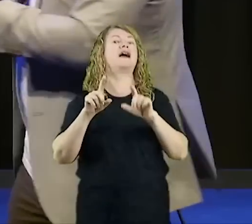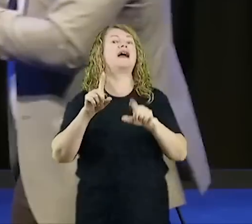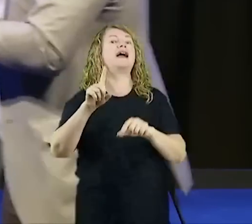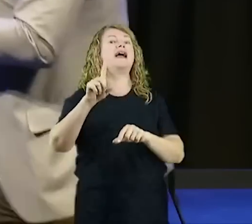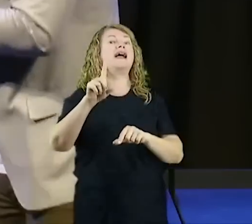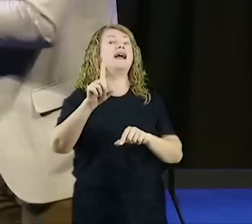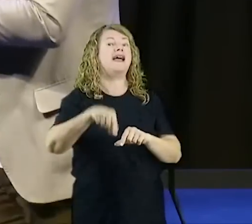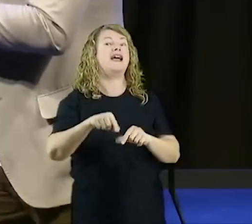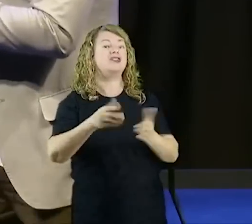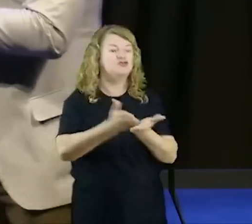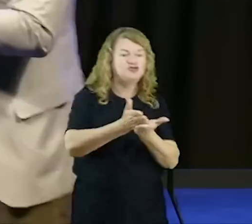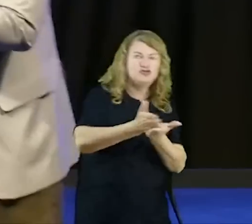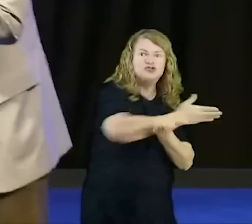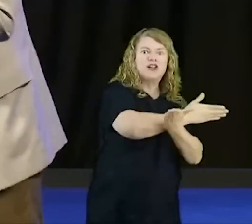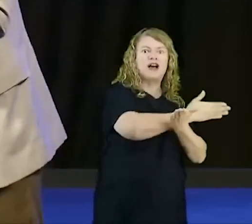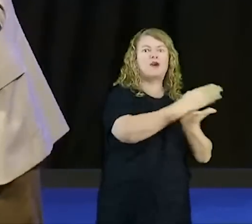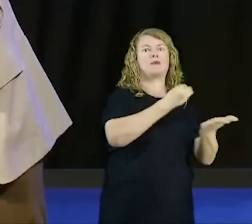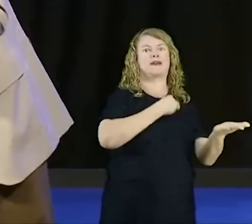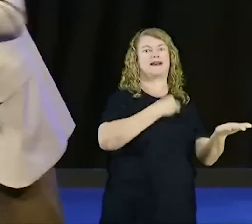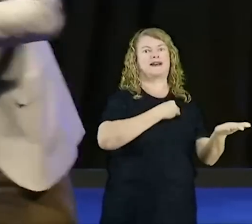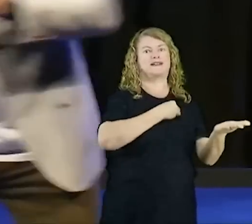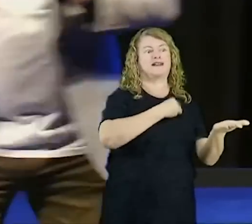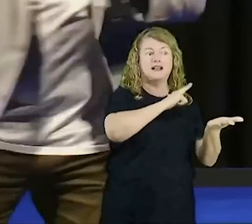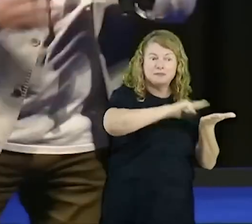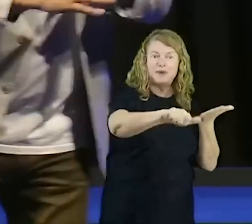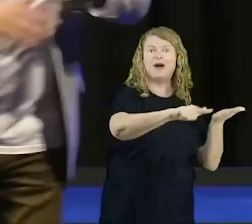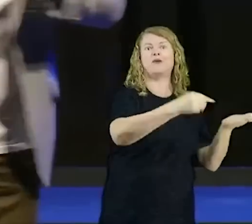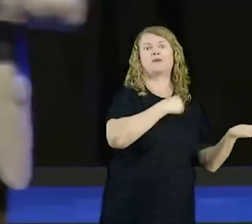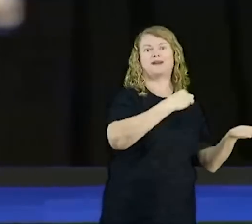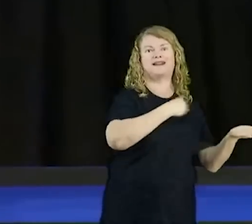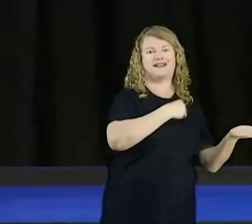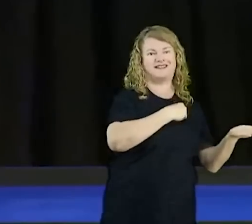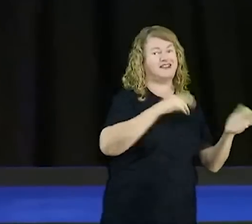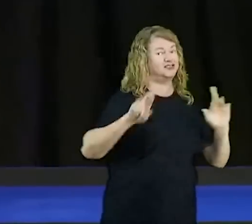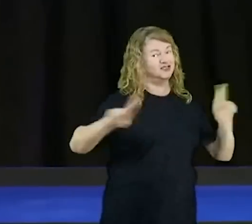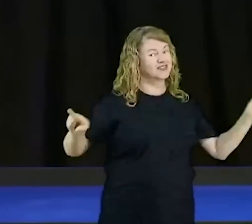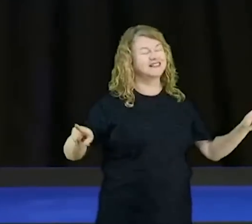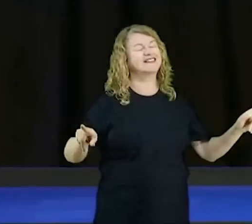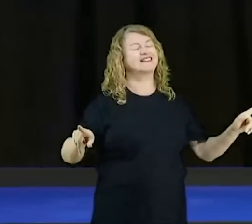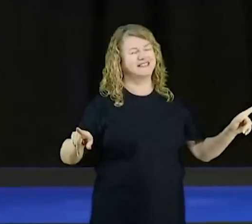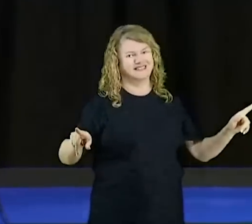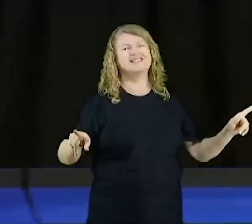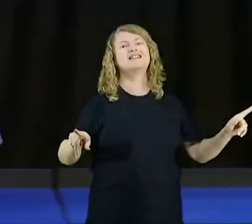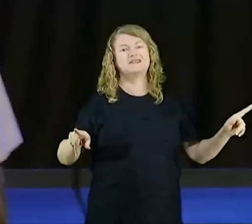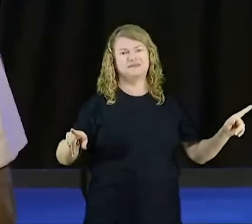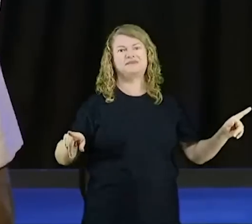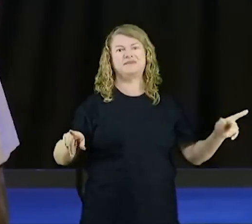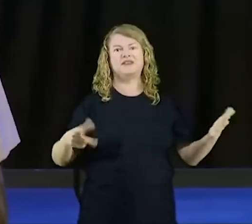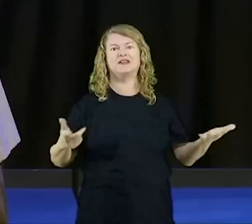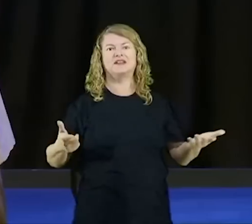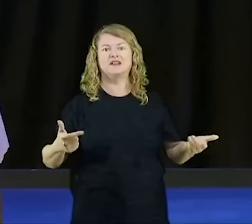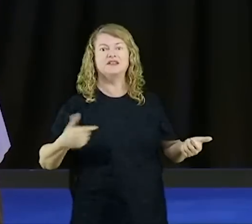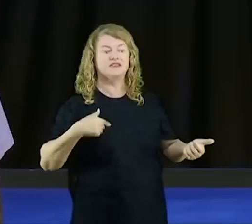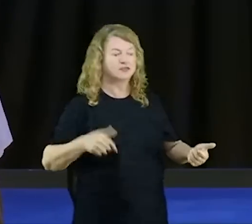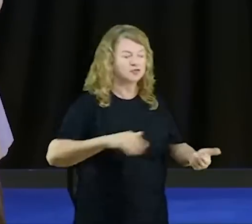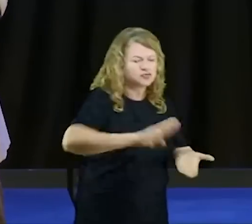pego a lixeira que estava aqui, e que as moscas estavam, se eu pego o lixo, jogo fora, se eu passo aqui, criolina,